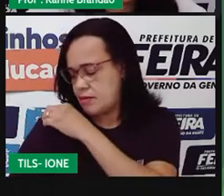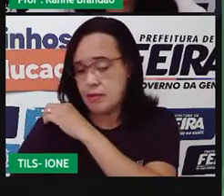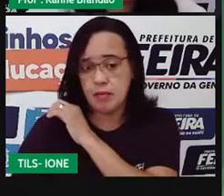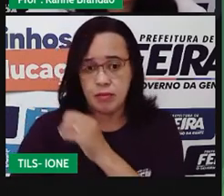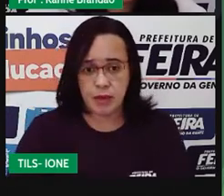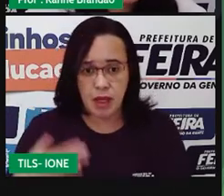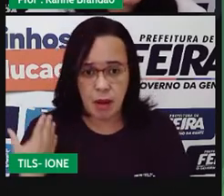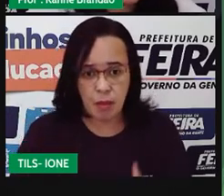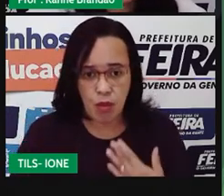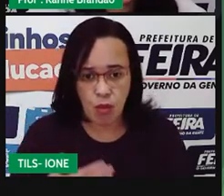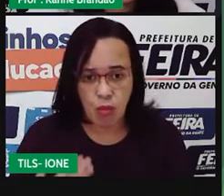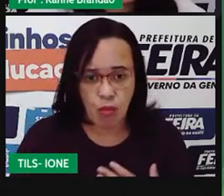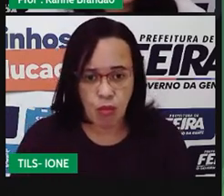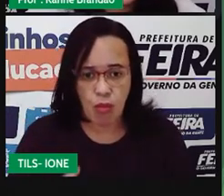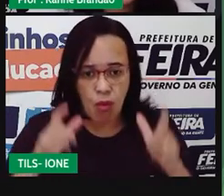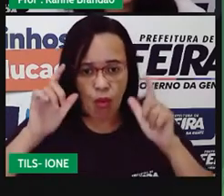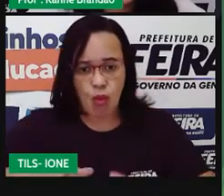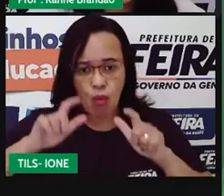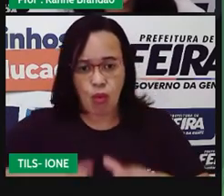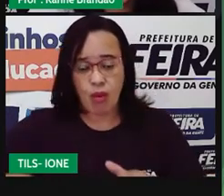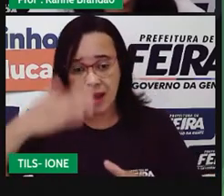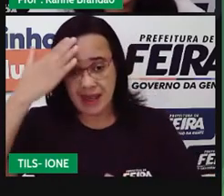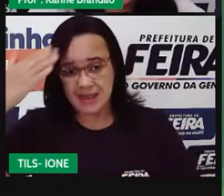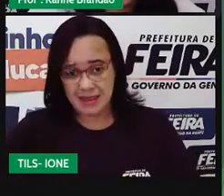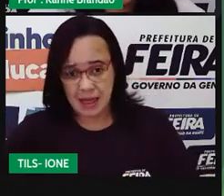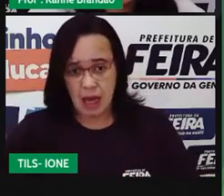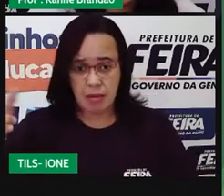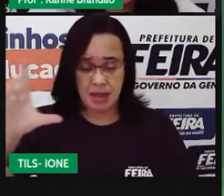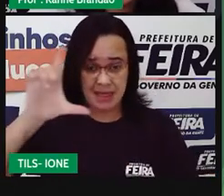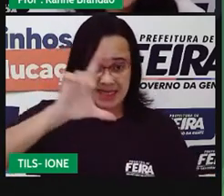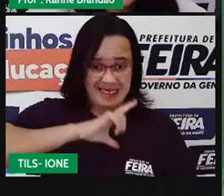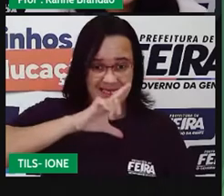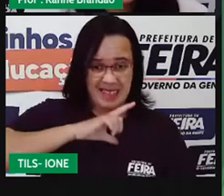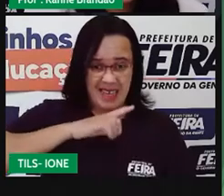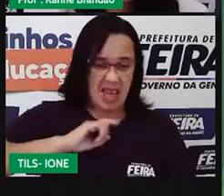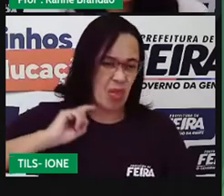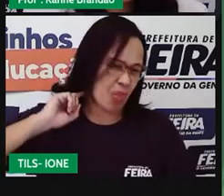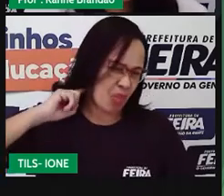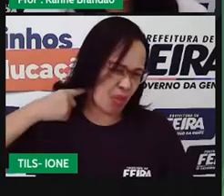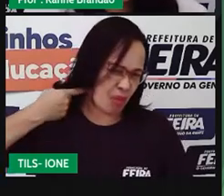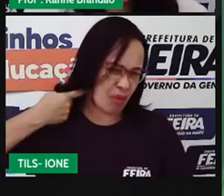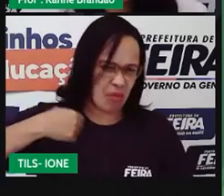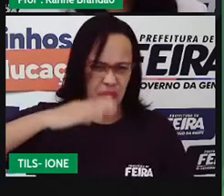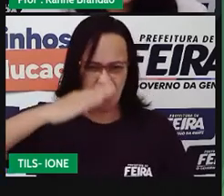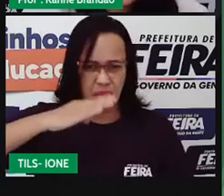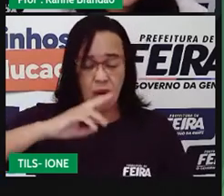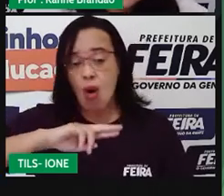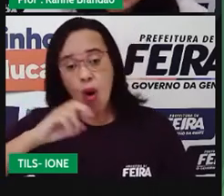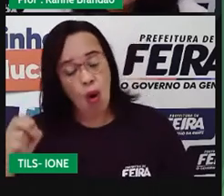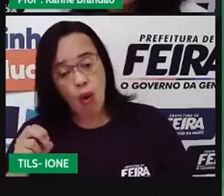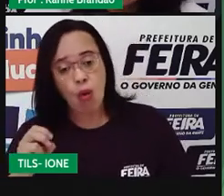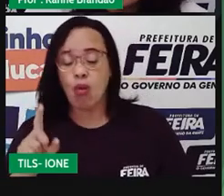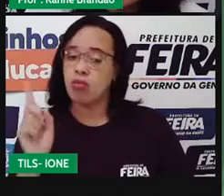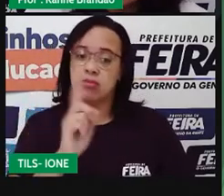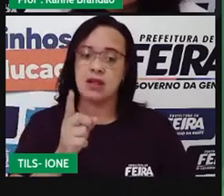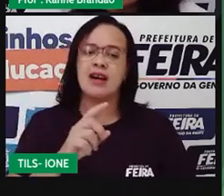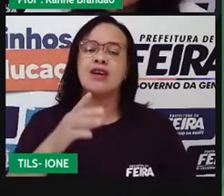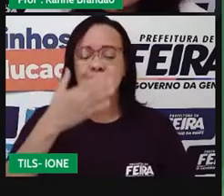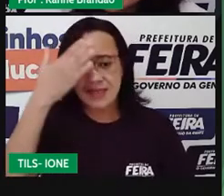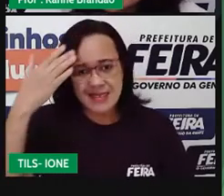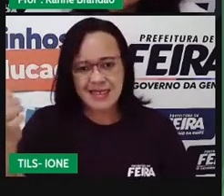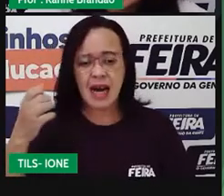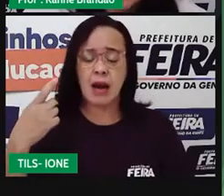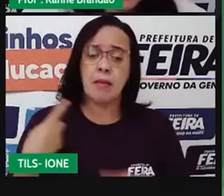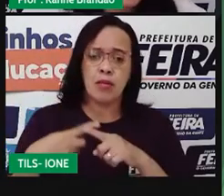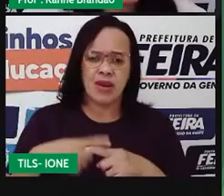indivíduos, eles não conseguem sobreviver. Vamos ver, ó. Uma relação harmônica. Todos